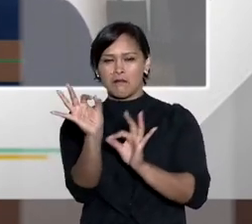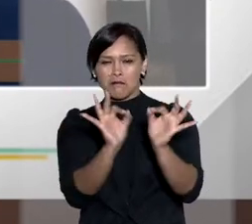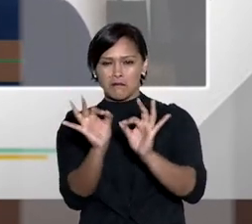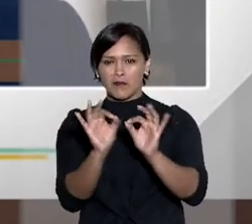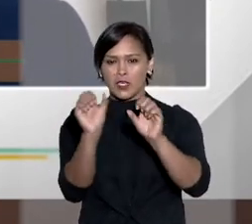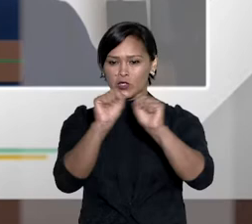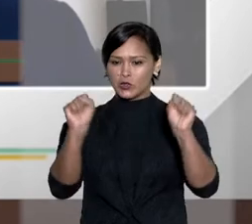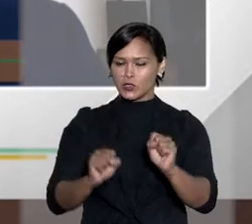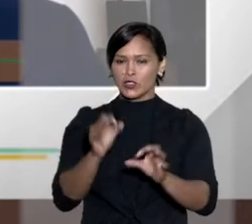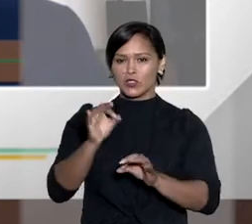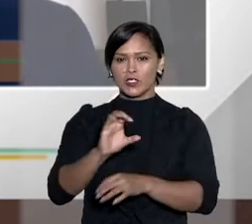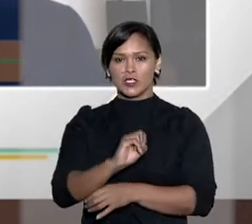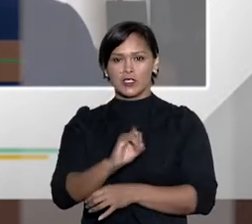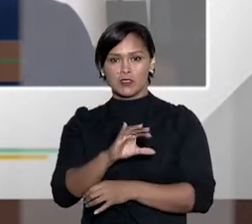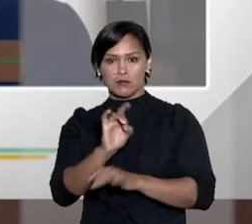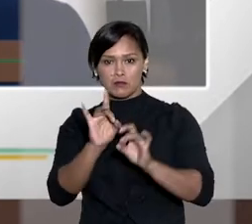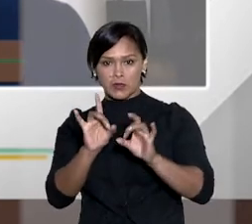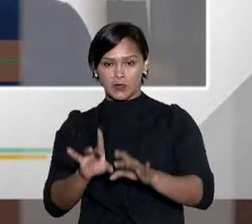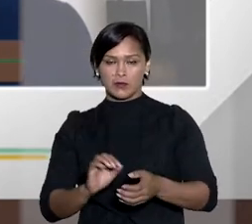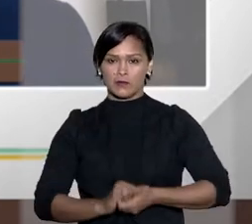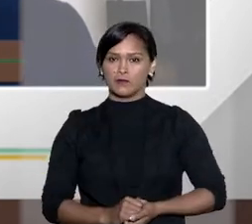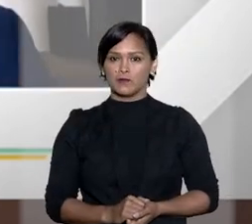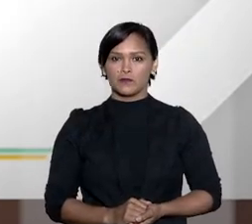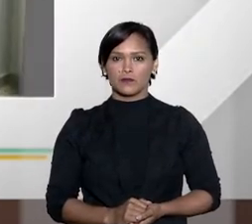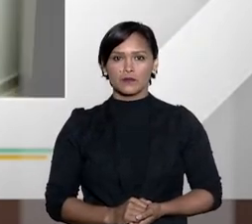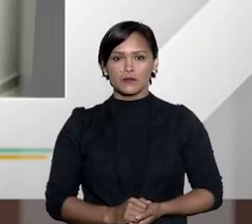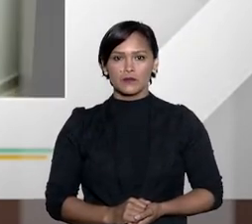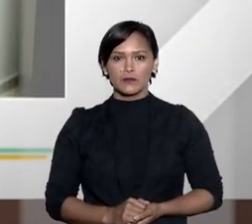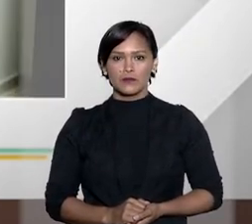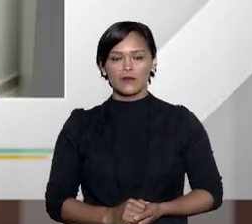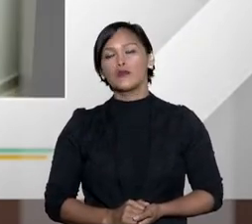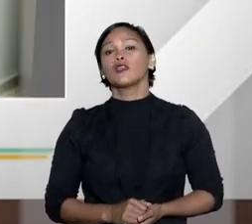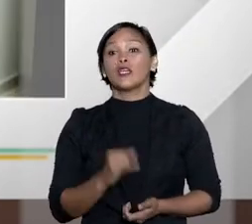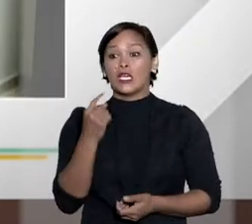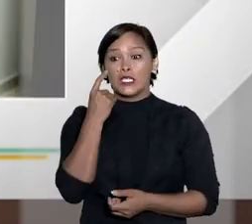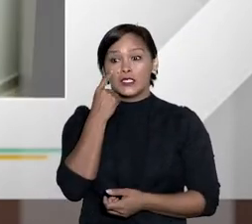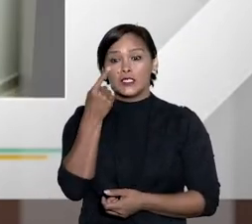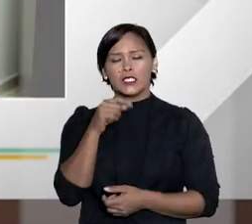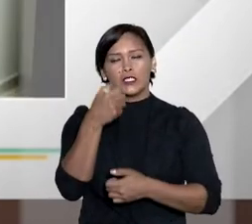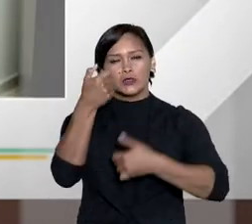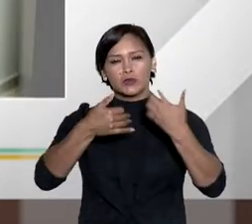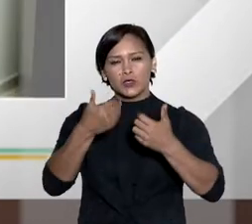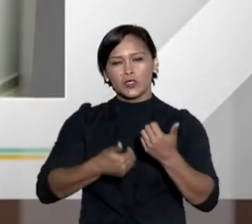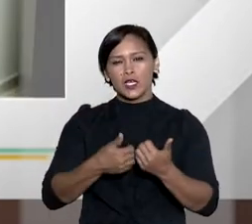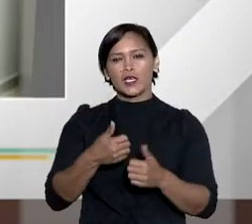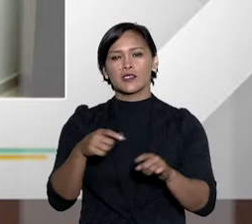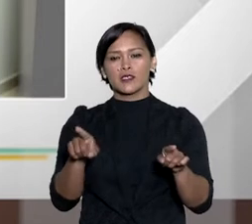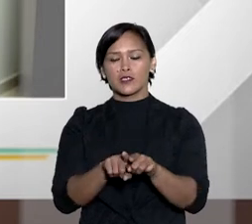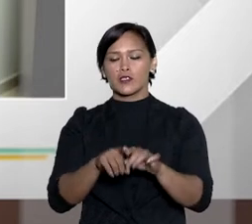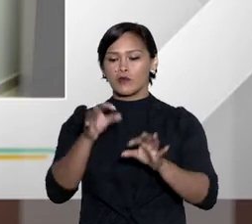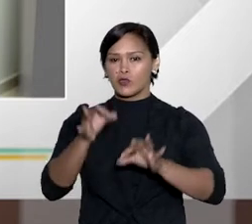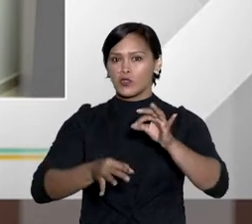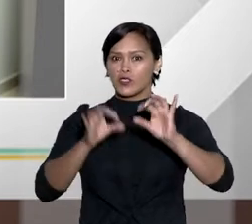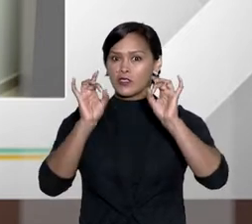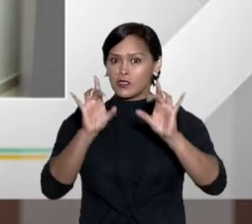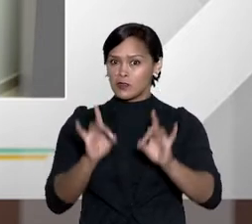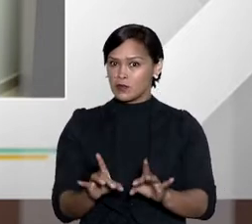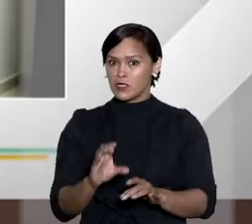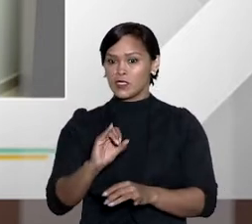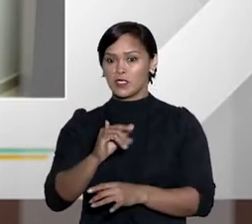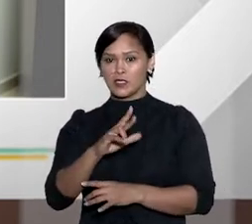sistema dos juizados especiais cíveis. Bem interessante essa sua colocação, doutor Alexandre, sobre os juizados especiais cíveis,